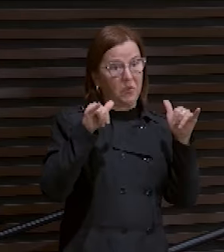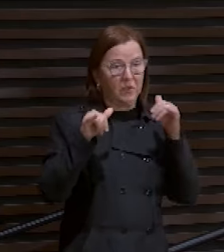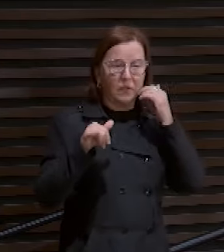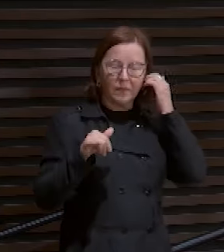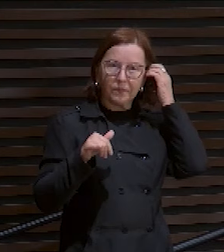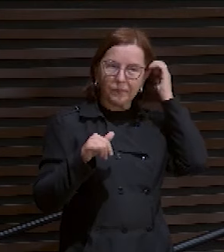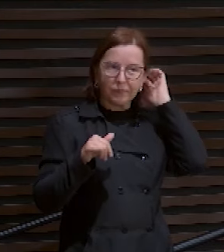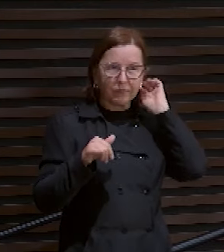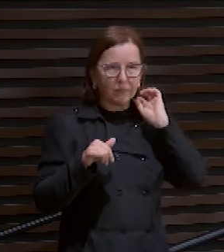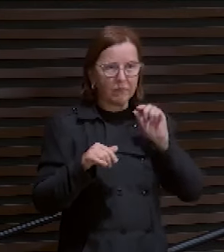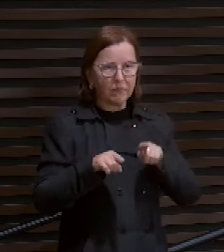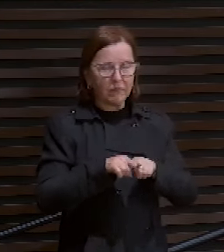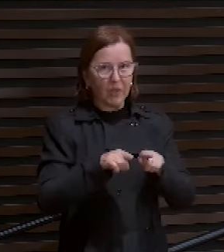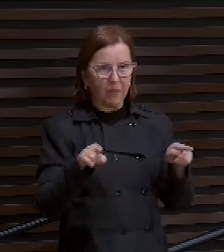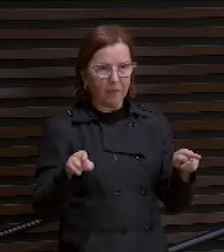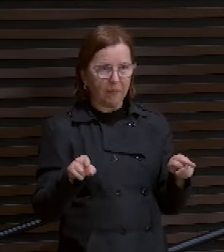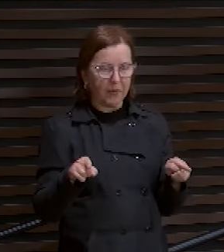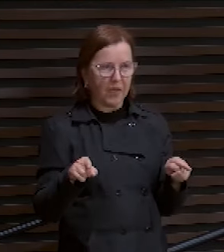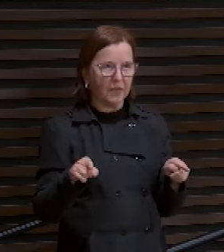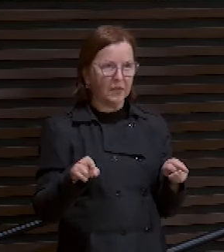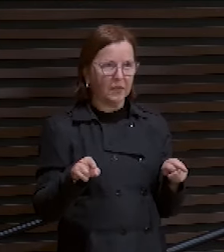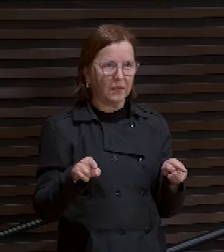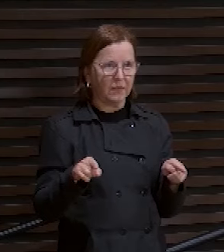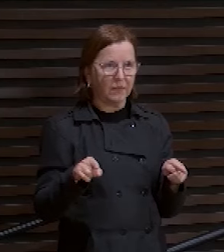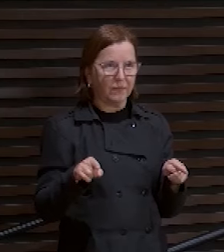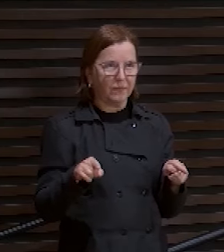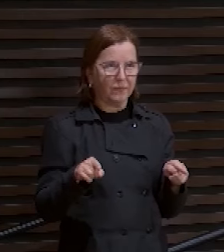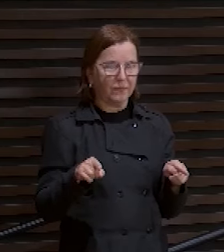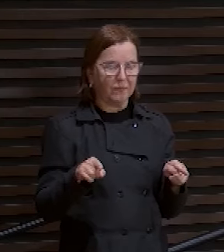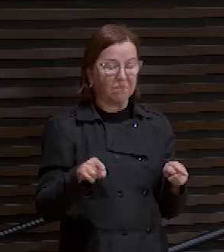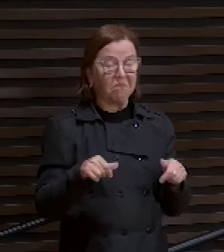Mas, o negócio está alarmante.